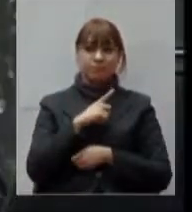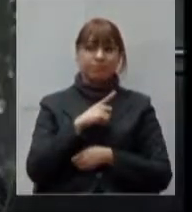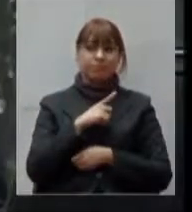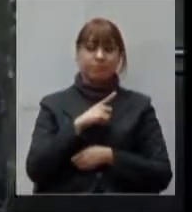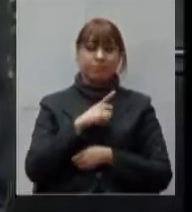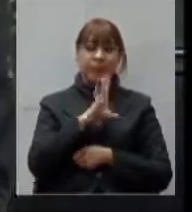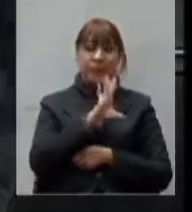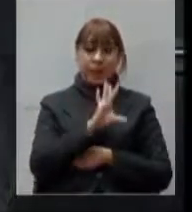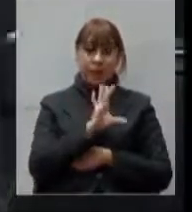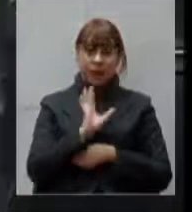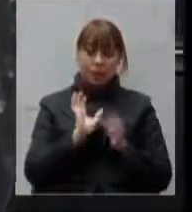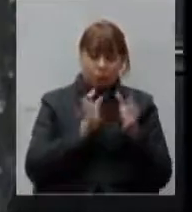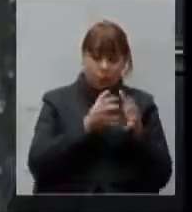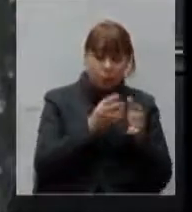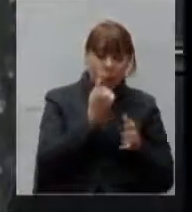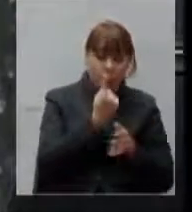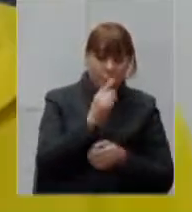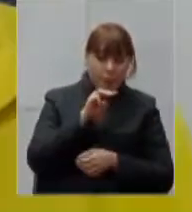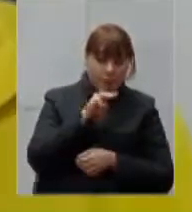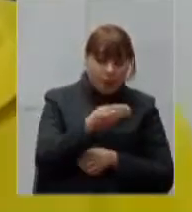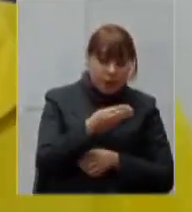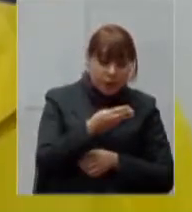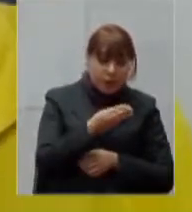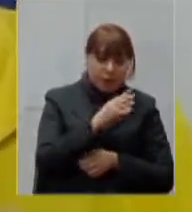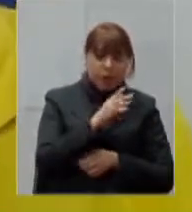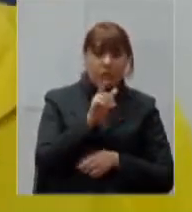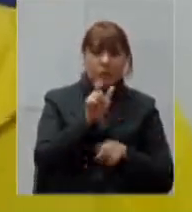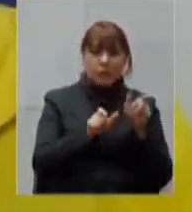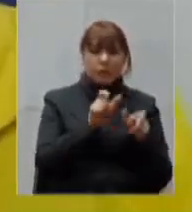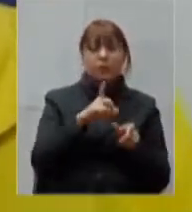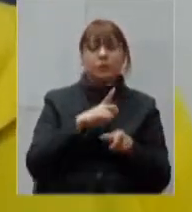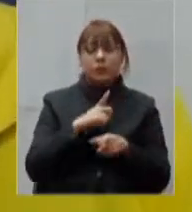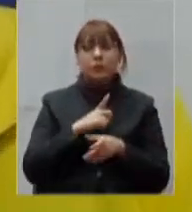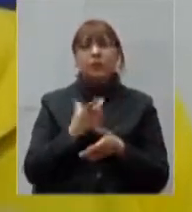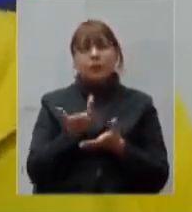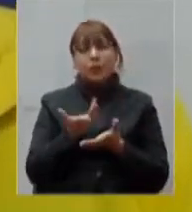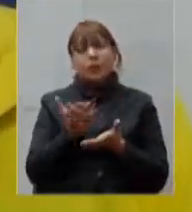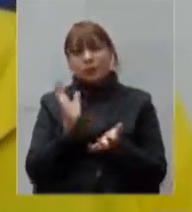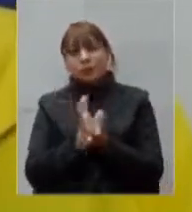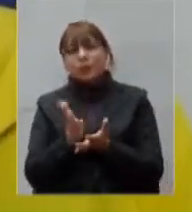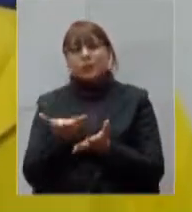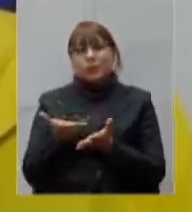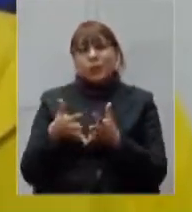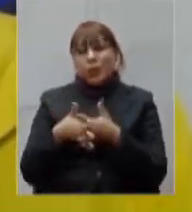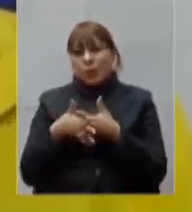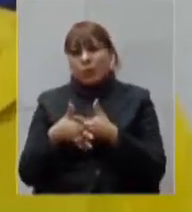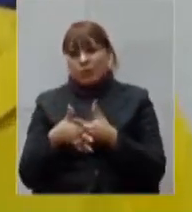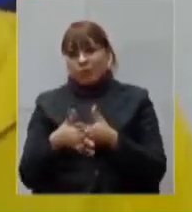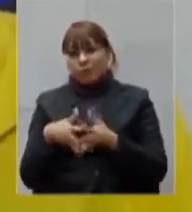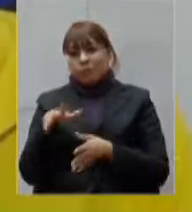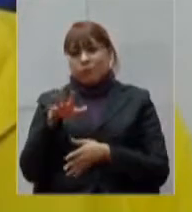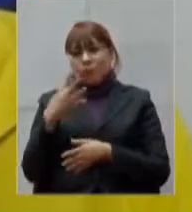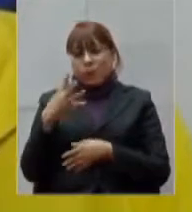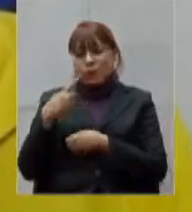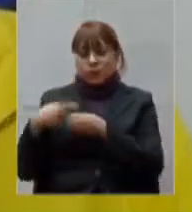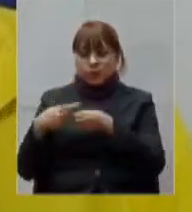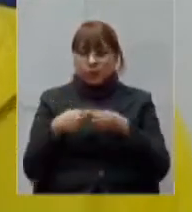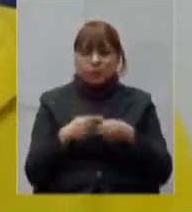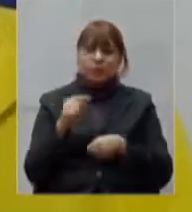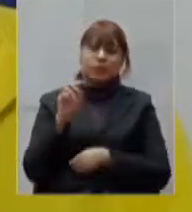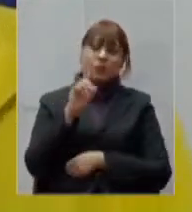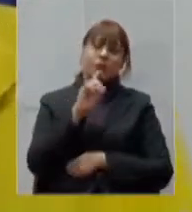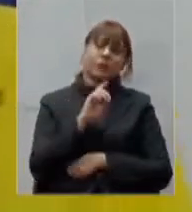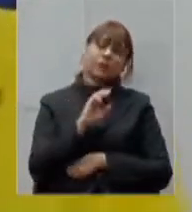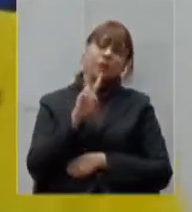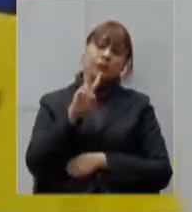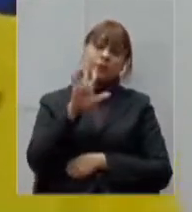habitantes acima de índice de lockdown, então a situação aqui é complexa, requer um cuidado e um plano